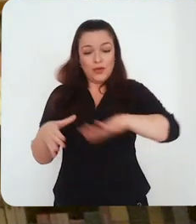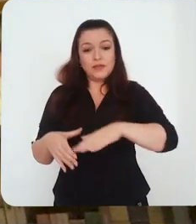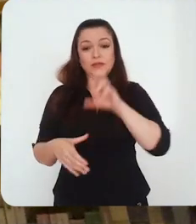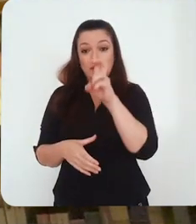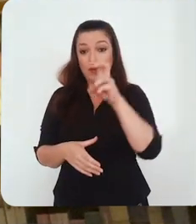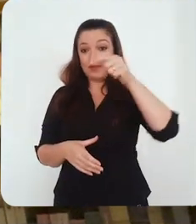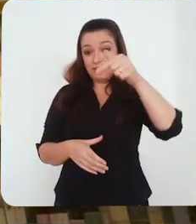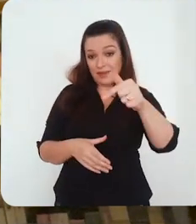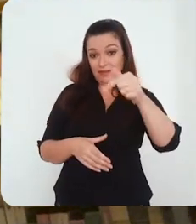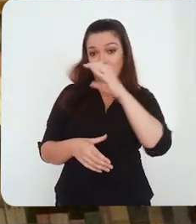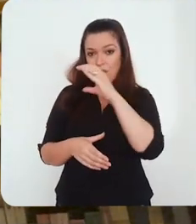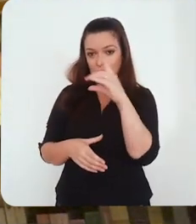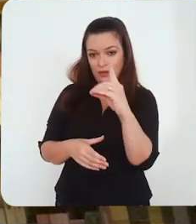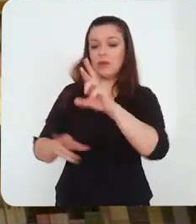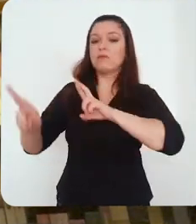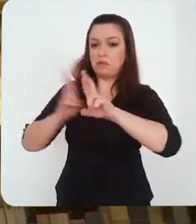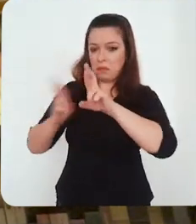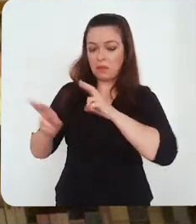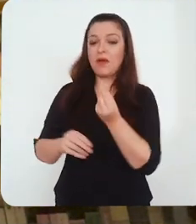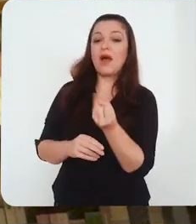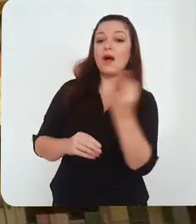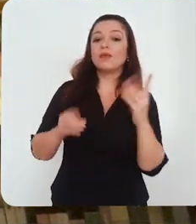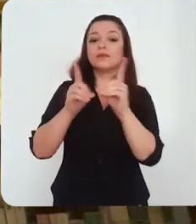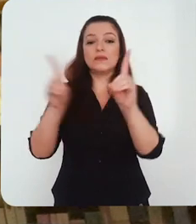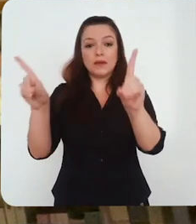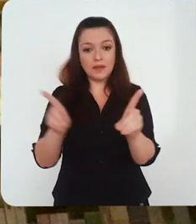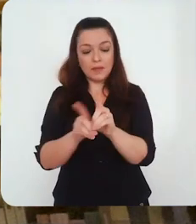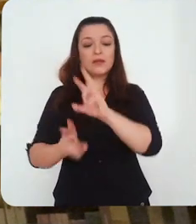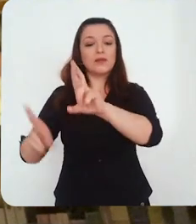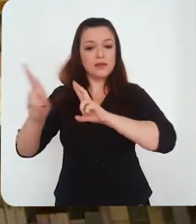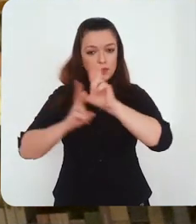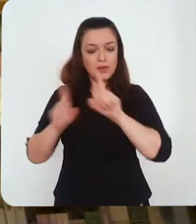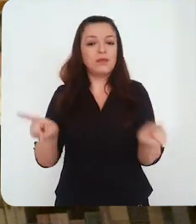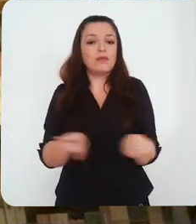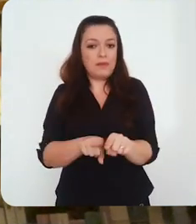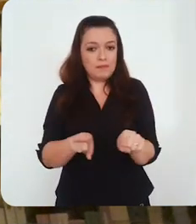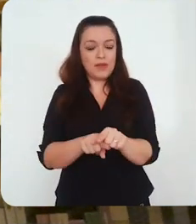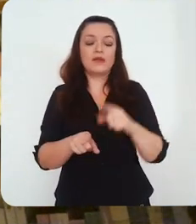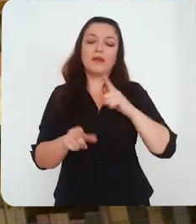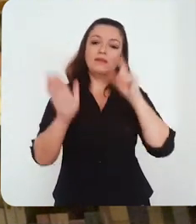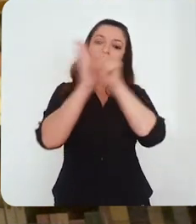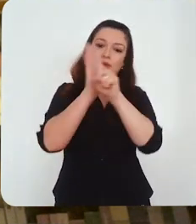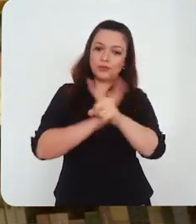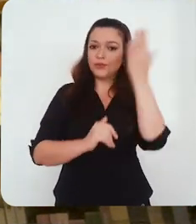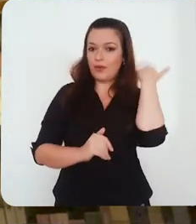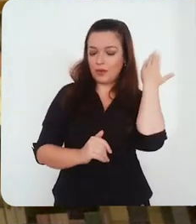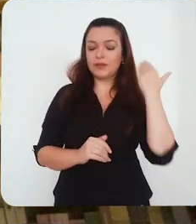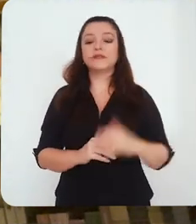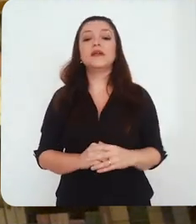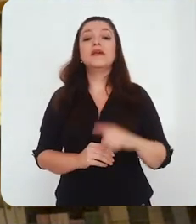coordenações de curso e alguns departamentos responderam depois de se reunirem às